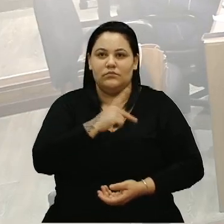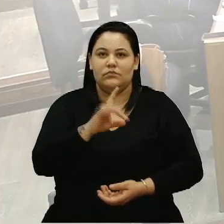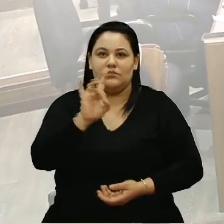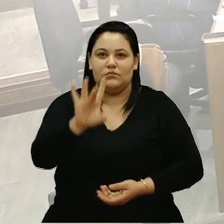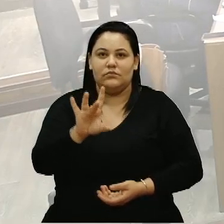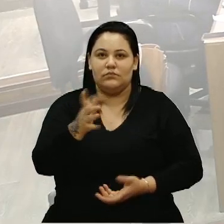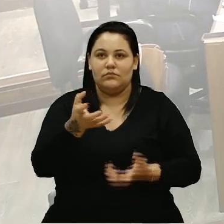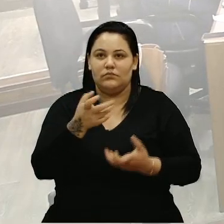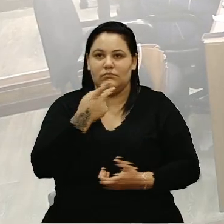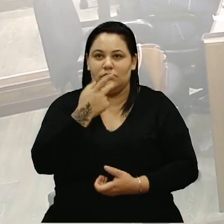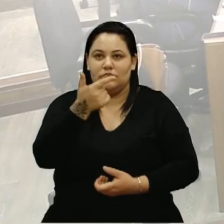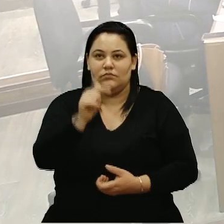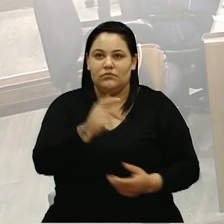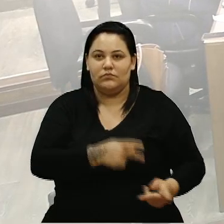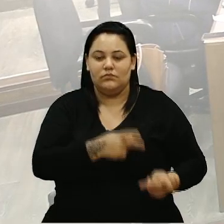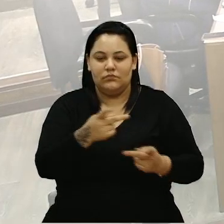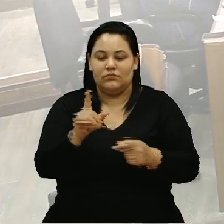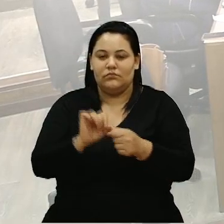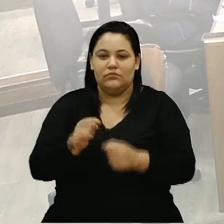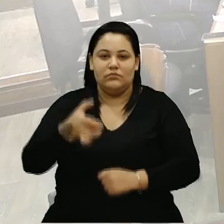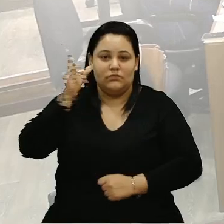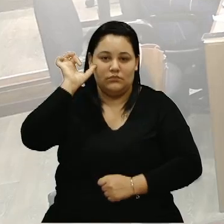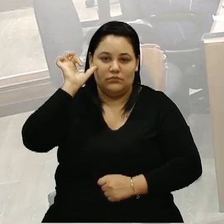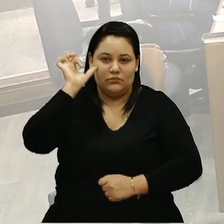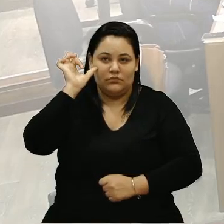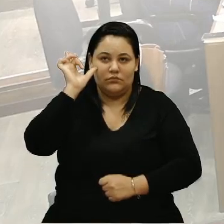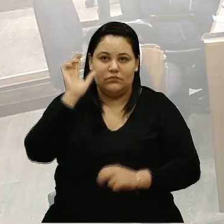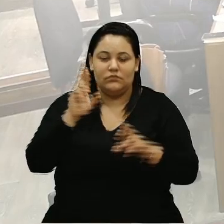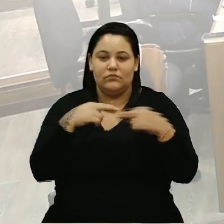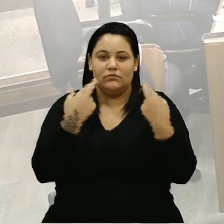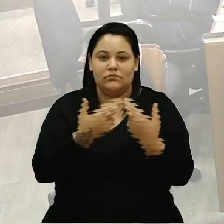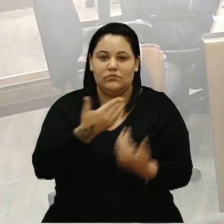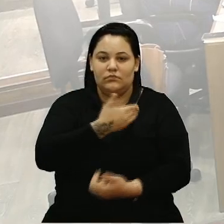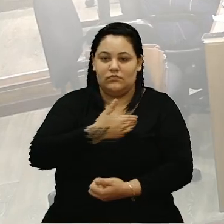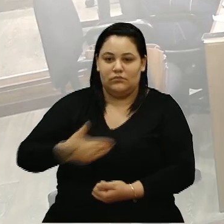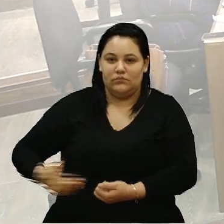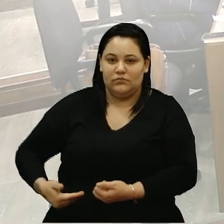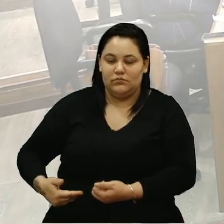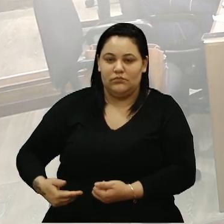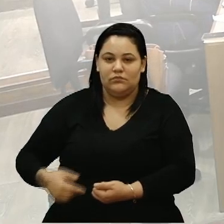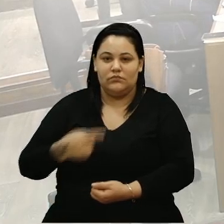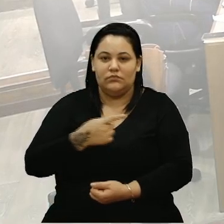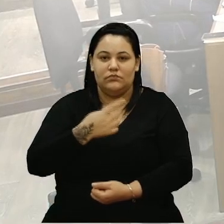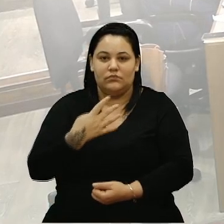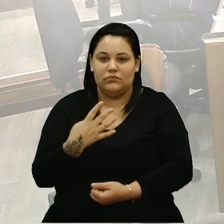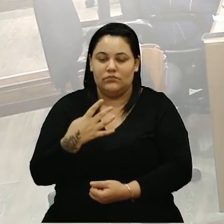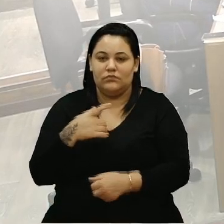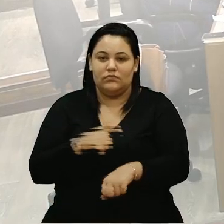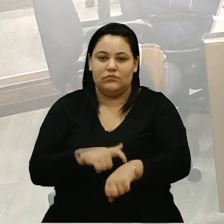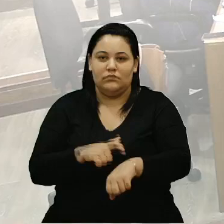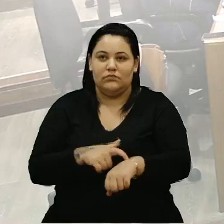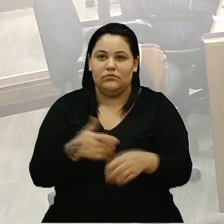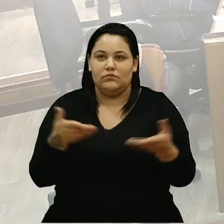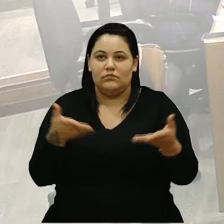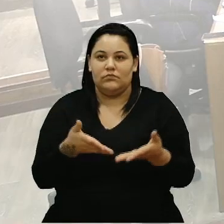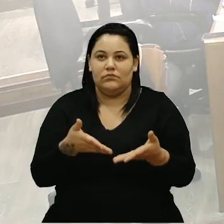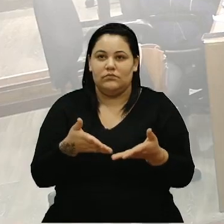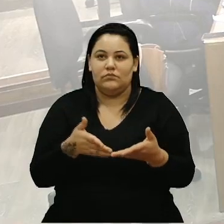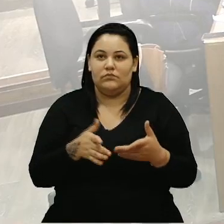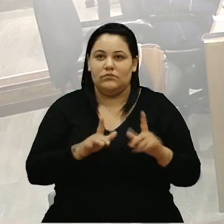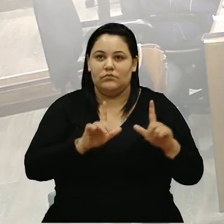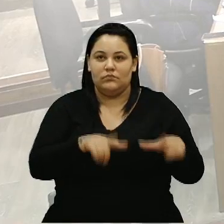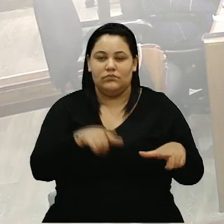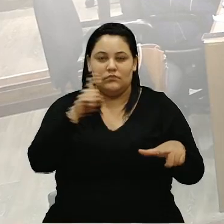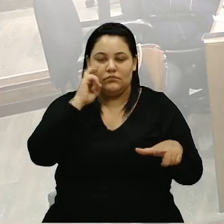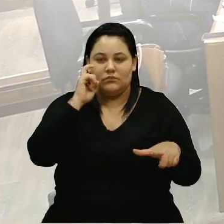reforçar o convite que fiz ontem, para uma reunião pública, às 14 horas de hoje, na sala de